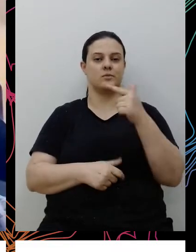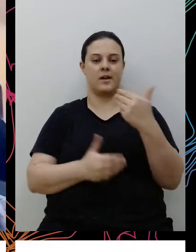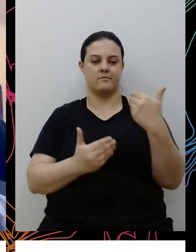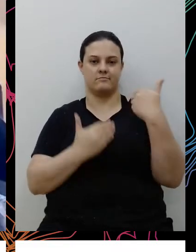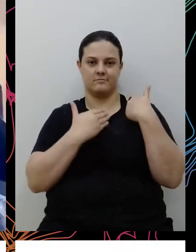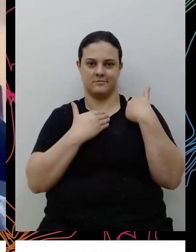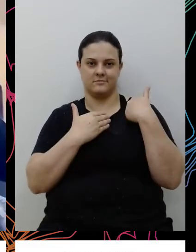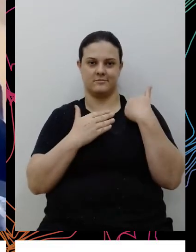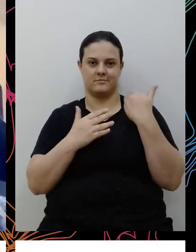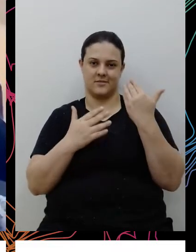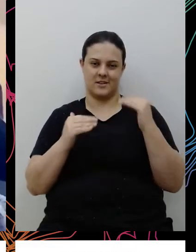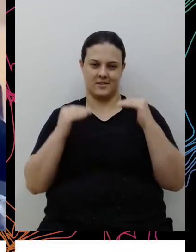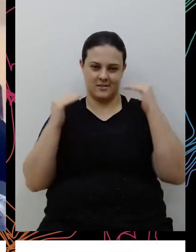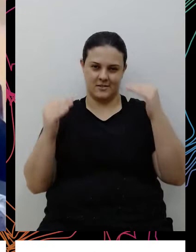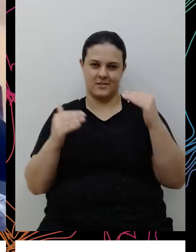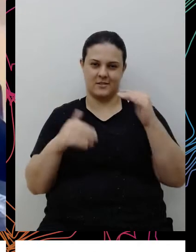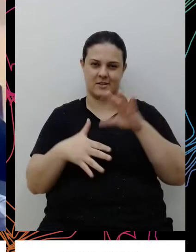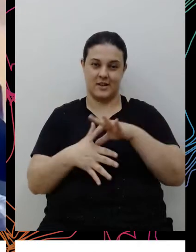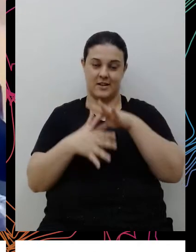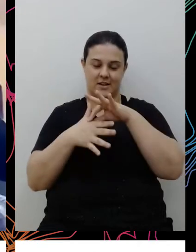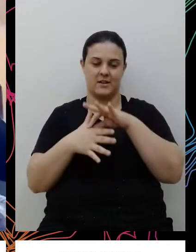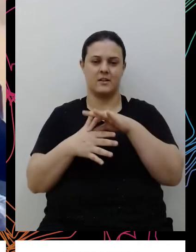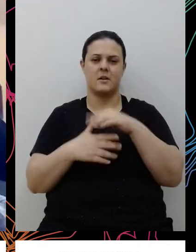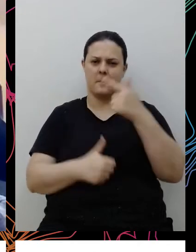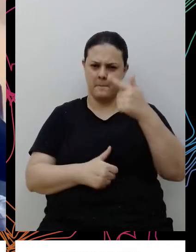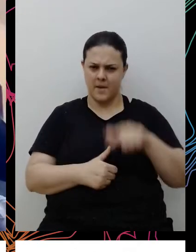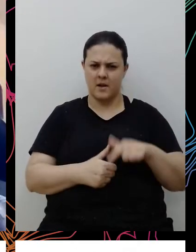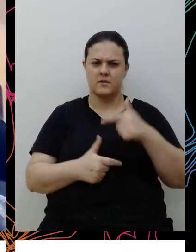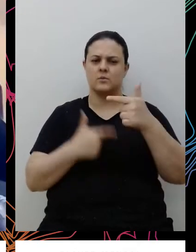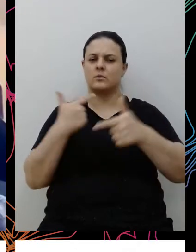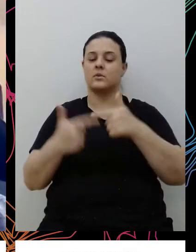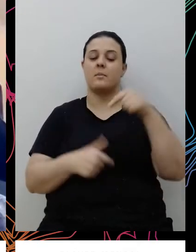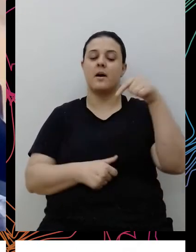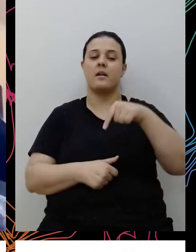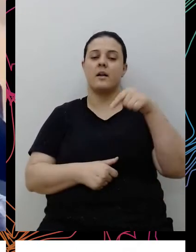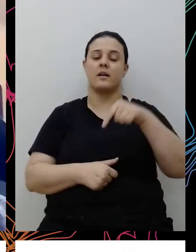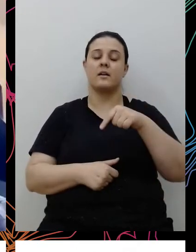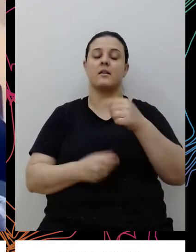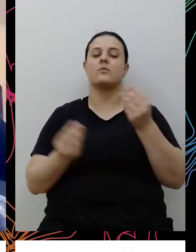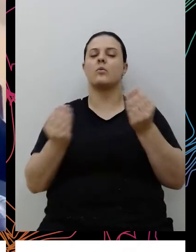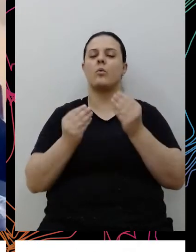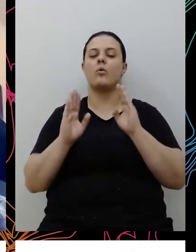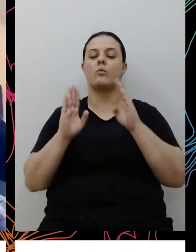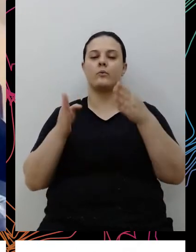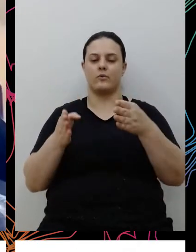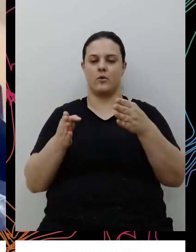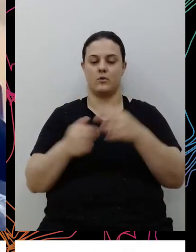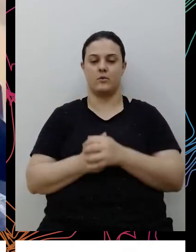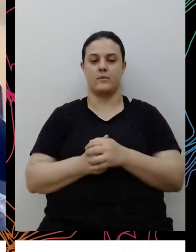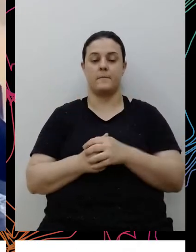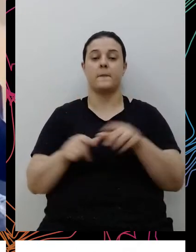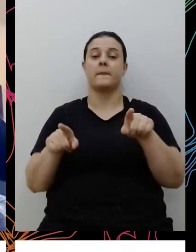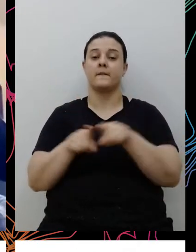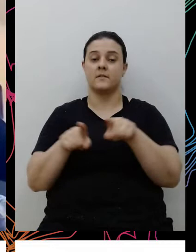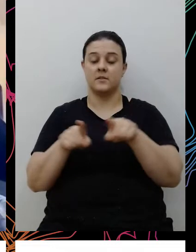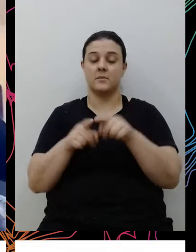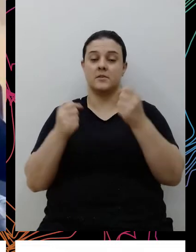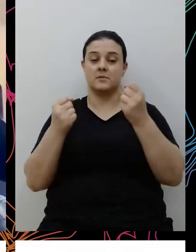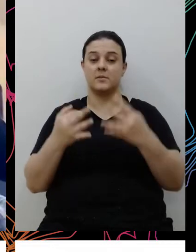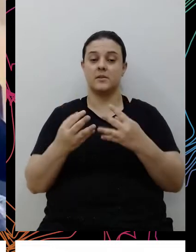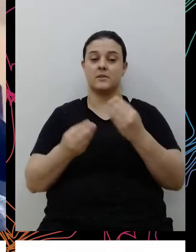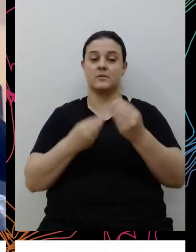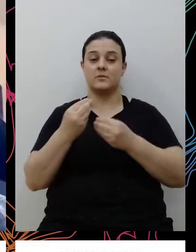Ocupados por pessoas negras. Se puder falar um pouco também do trabalho do Etos nesse sentido. E também destacar um pouco a questão do